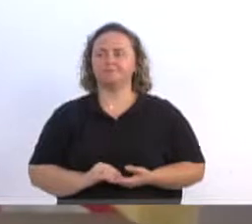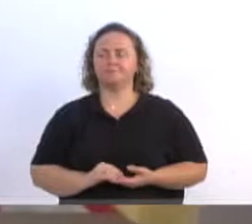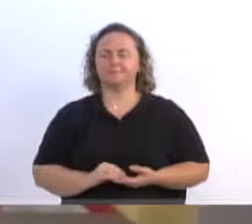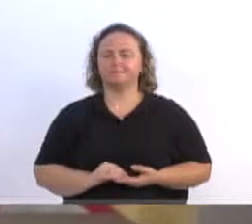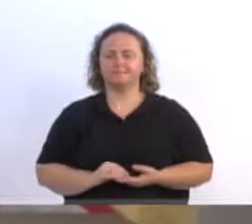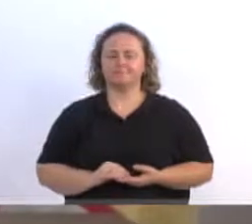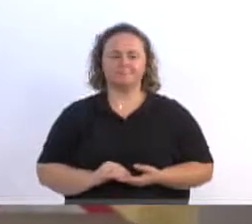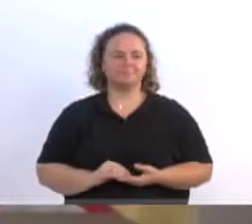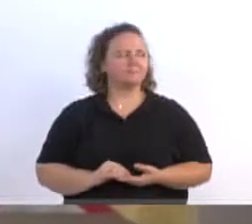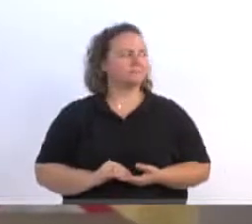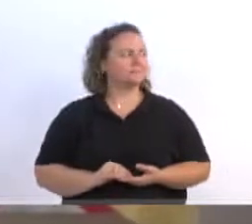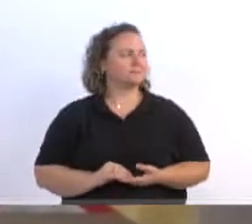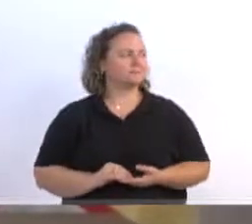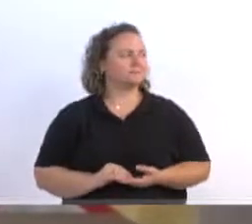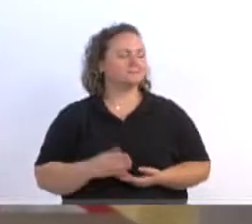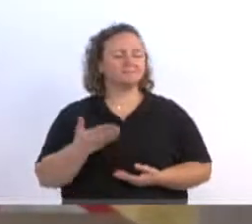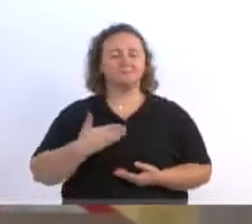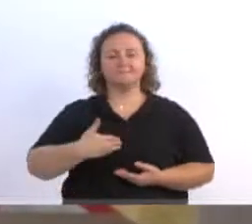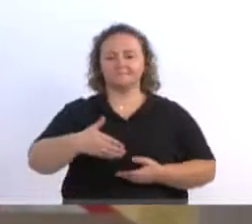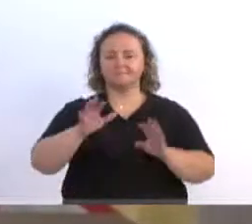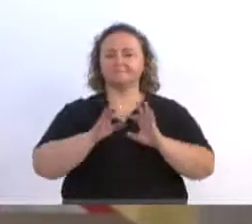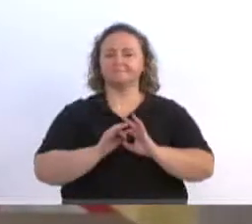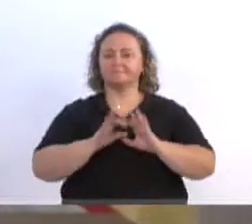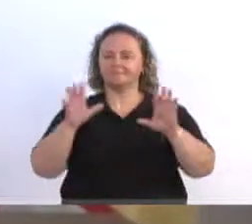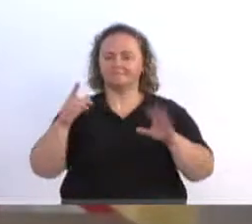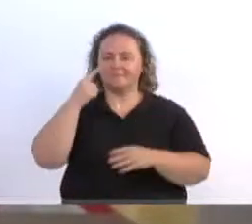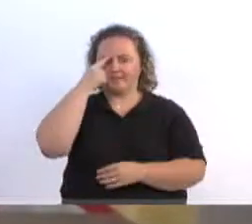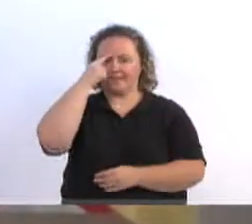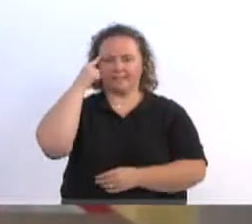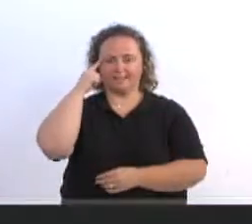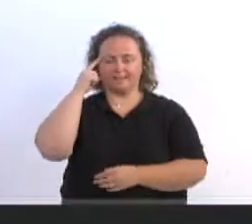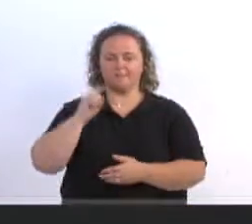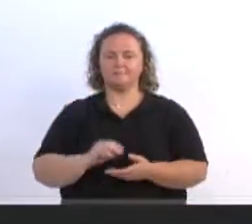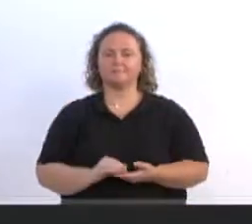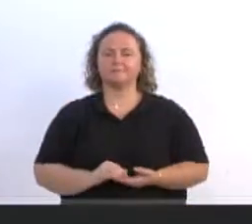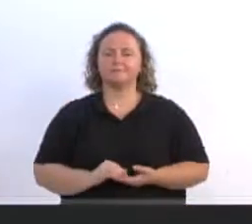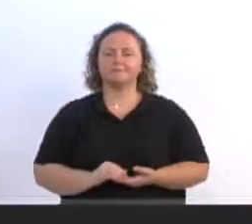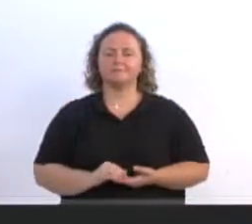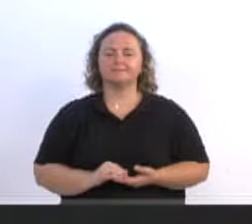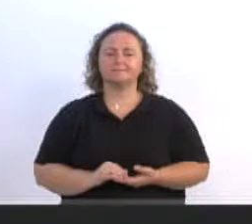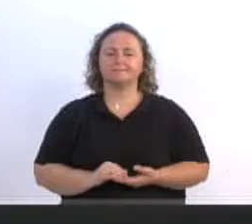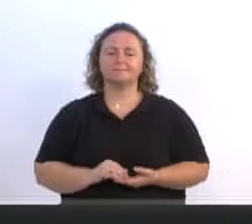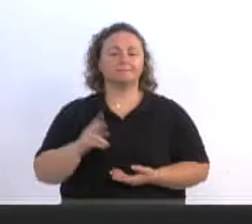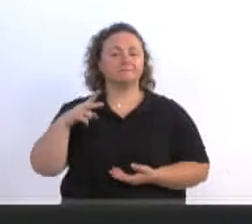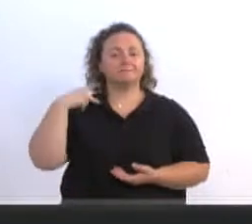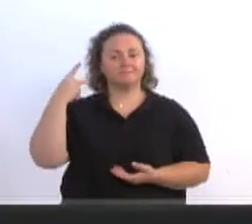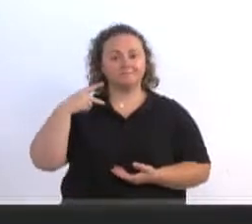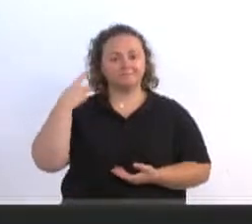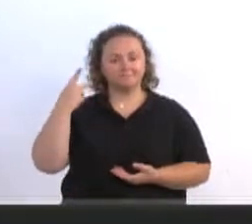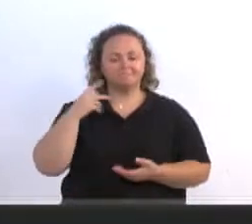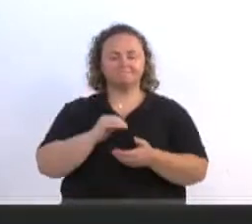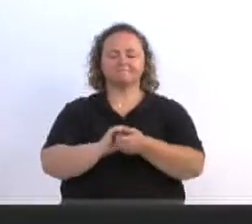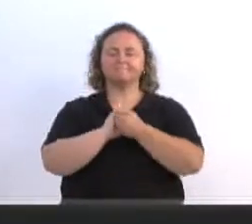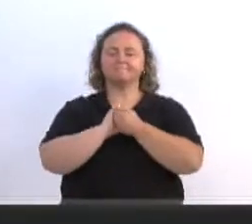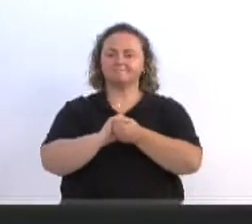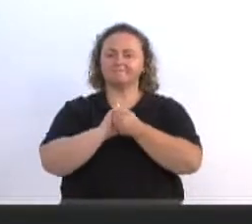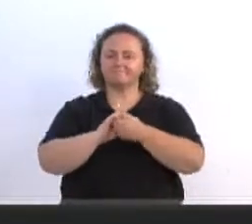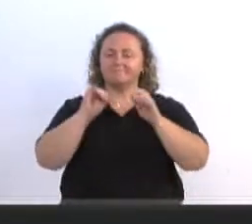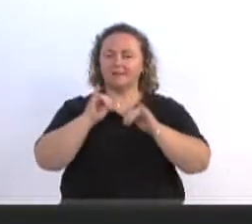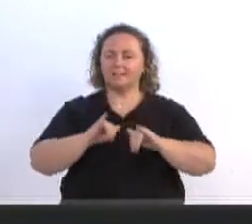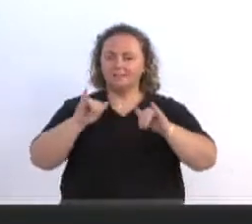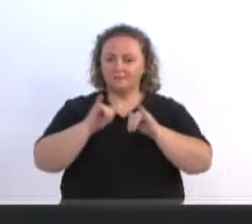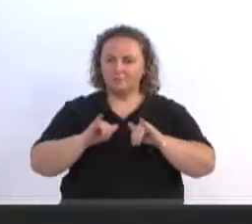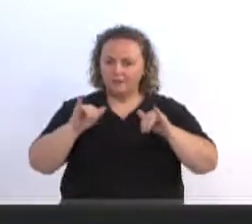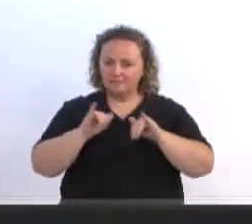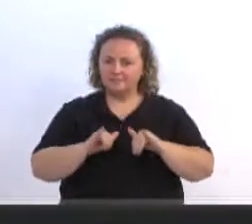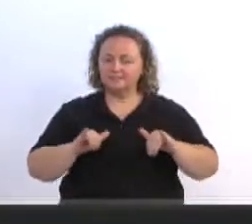Com autorização do orador, a parte concedida ao vereador Ito. Vereador, parabéns por fazer essa divulgação. O vereador